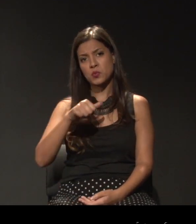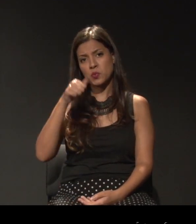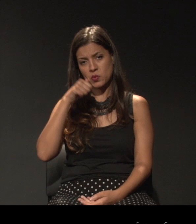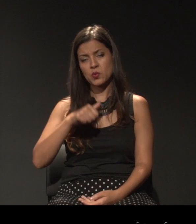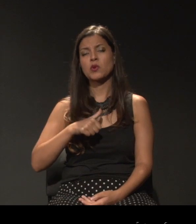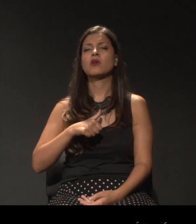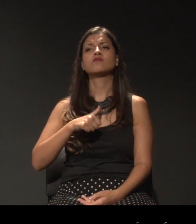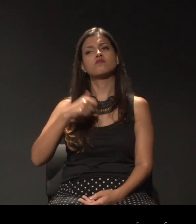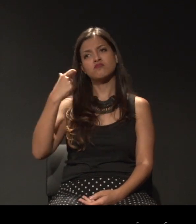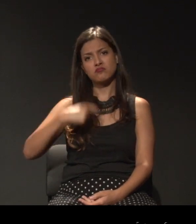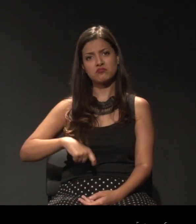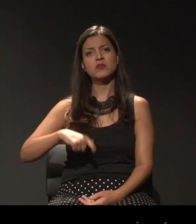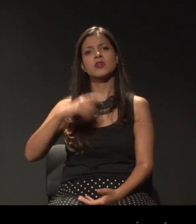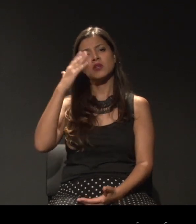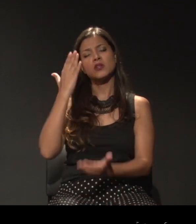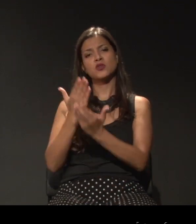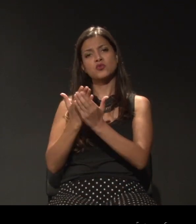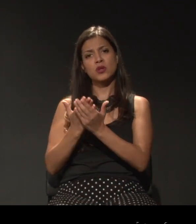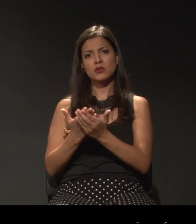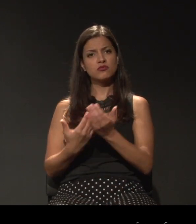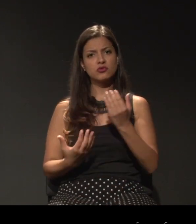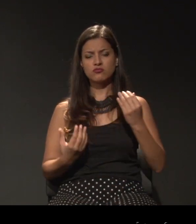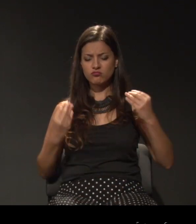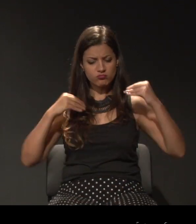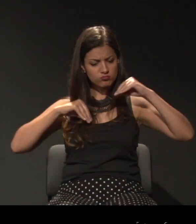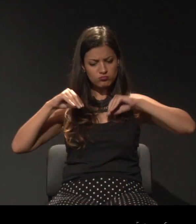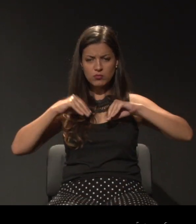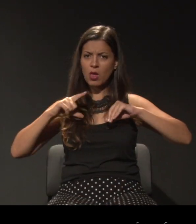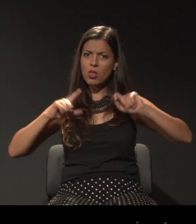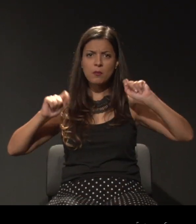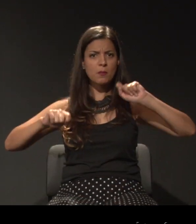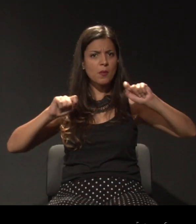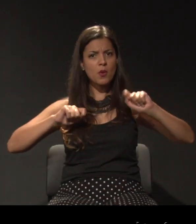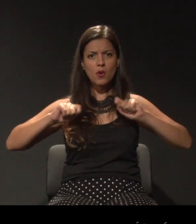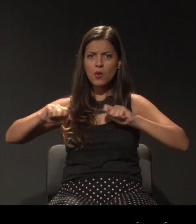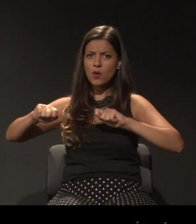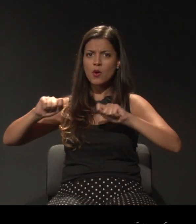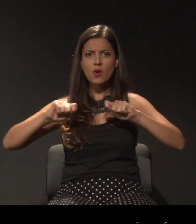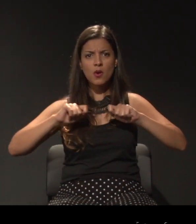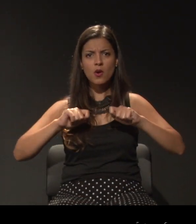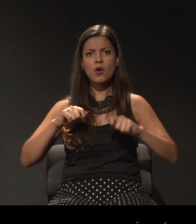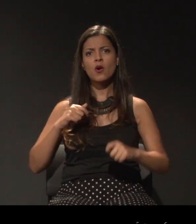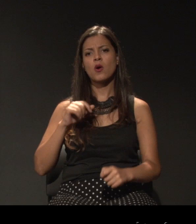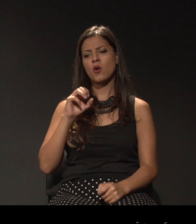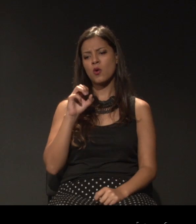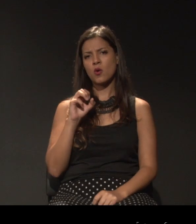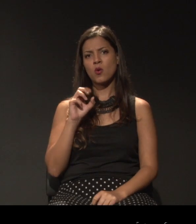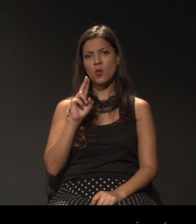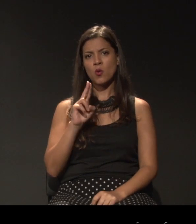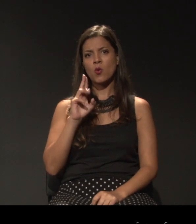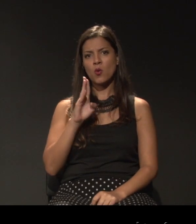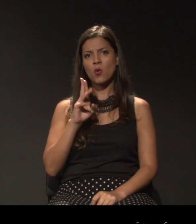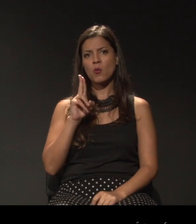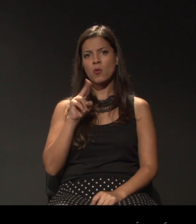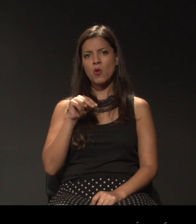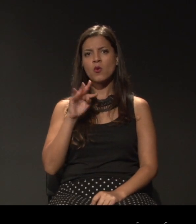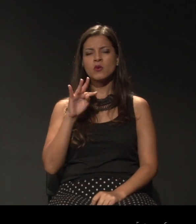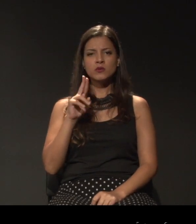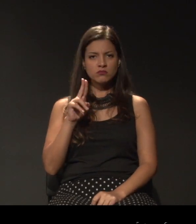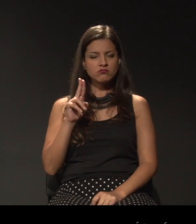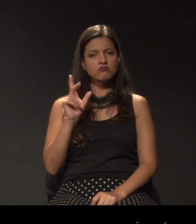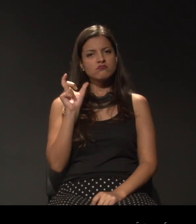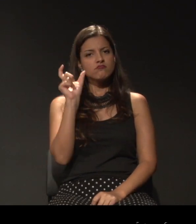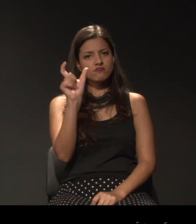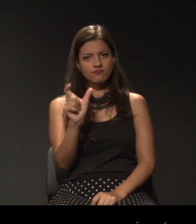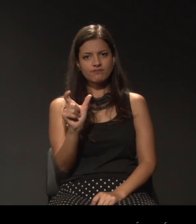todas as outras potências que existem no nosso corpo. Eu costumo dizer a palavra Ubuntu, porque foi a palavra